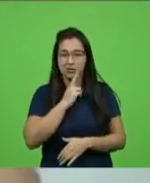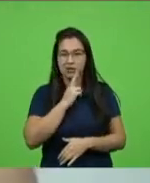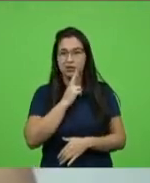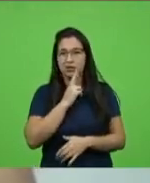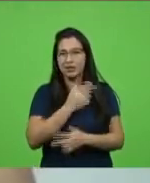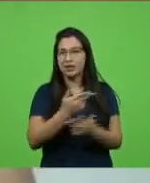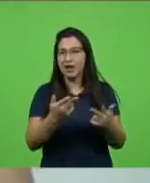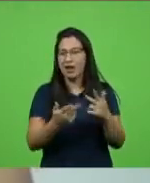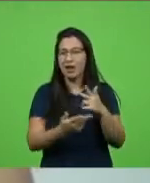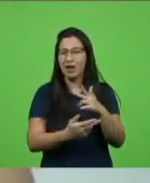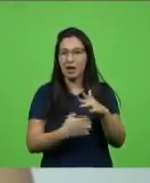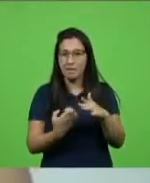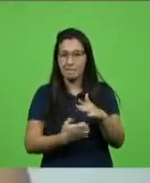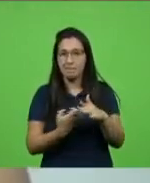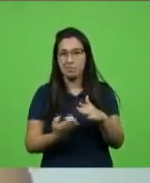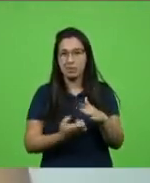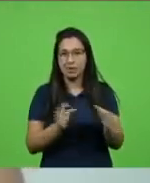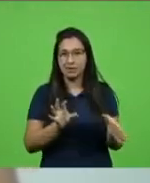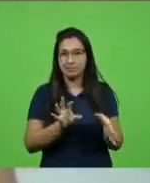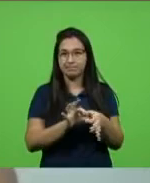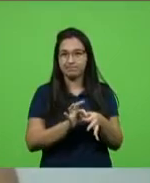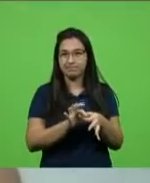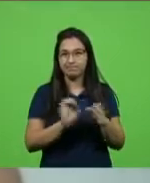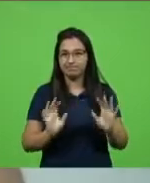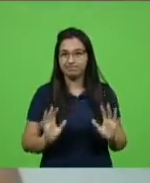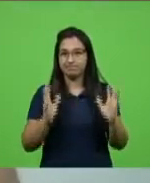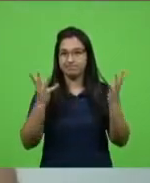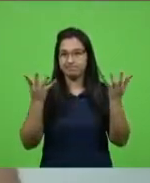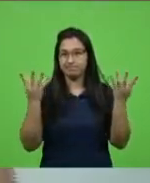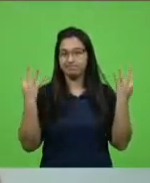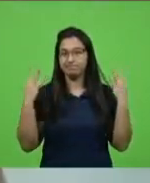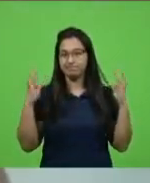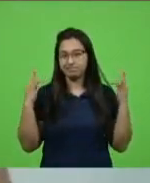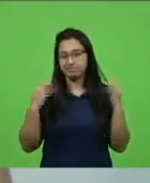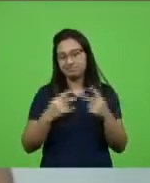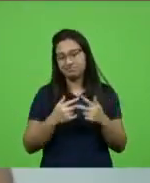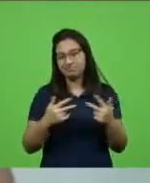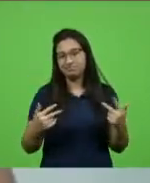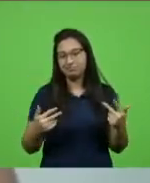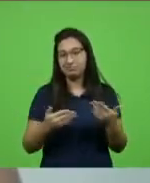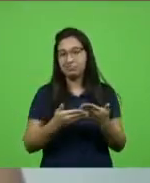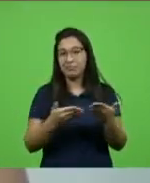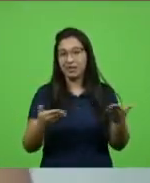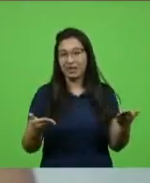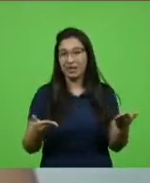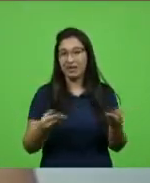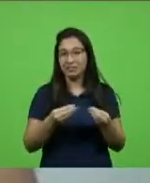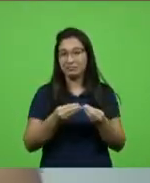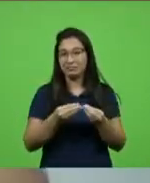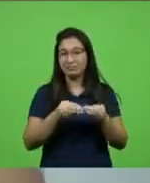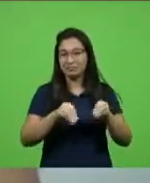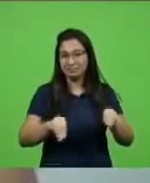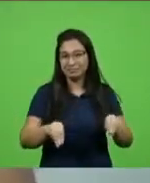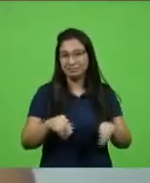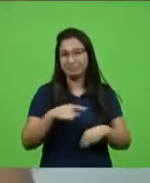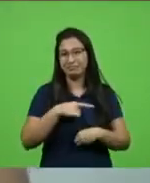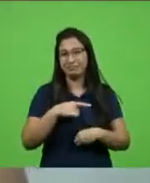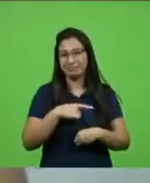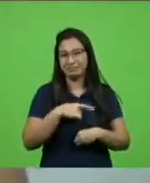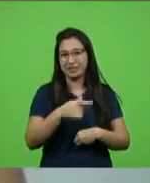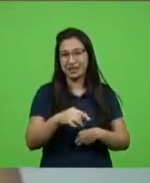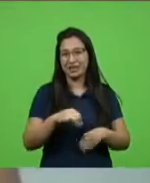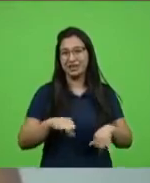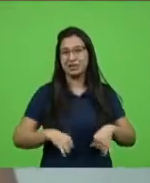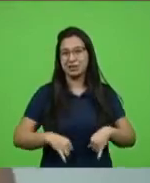empresas vinculadas ao setor de eventos de turismo que estão sendo realmente fortemente atacadas por